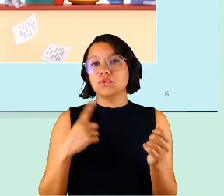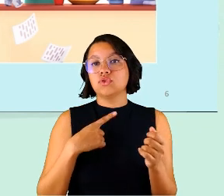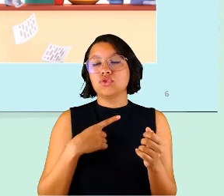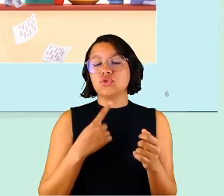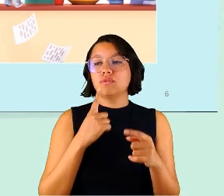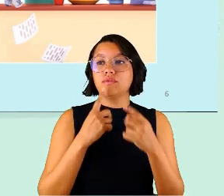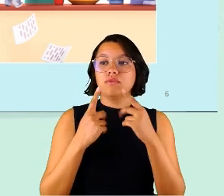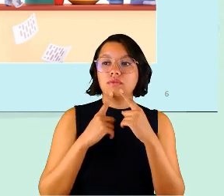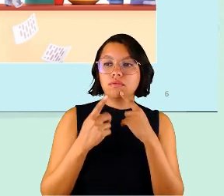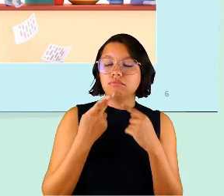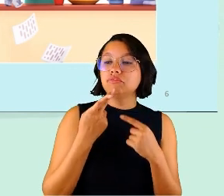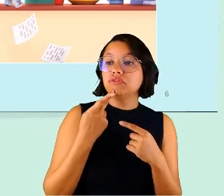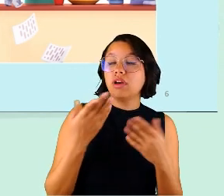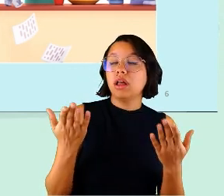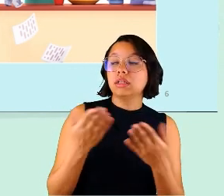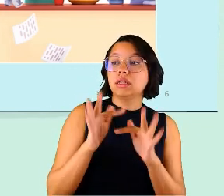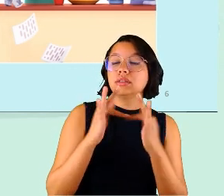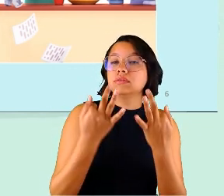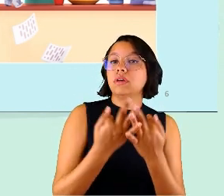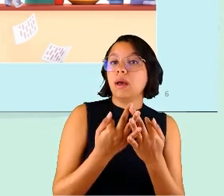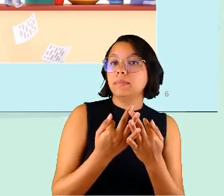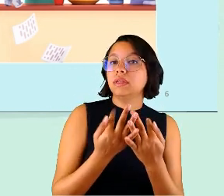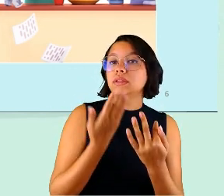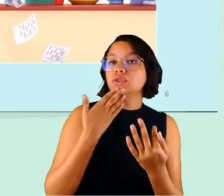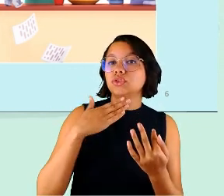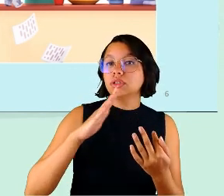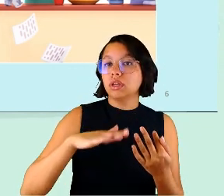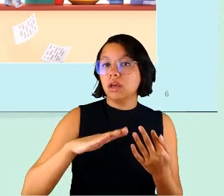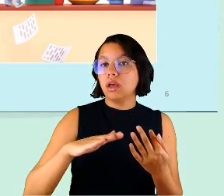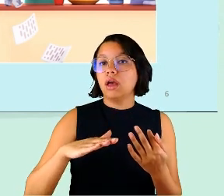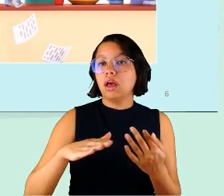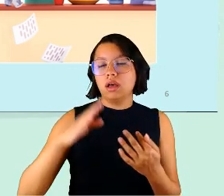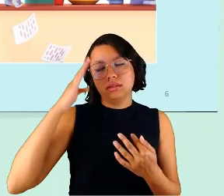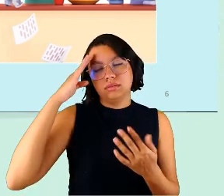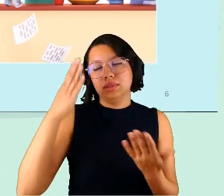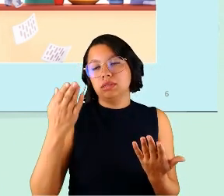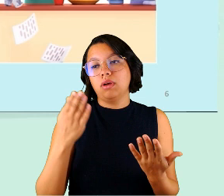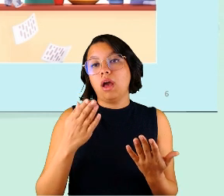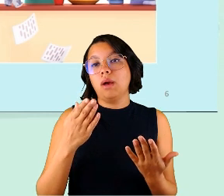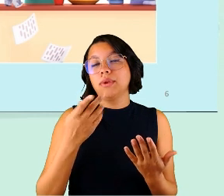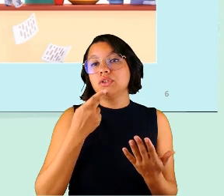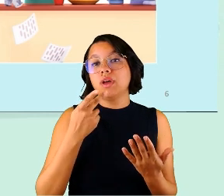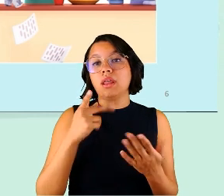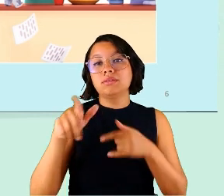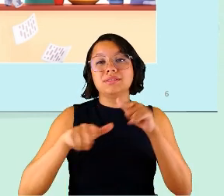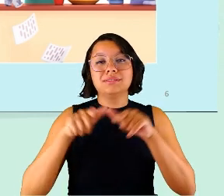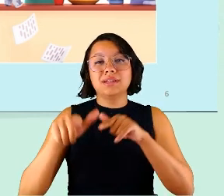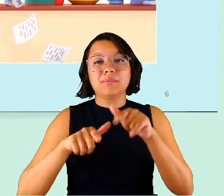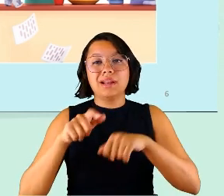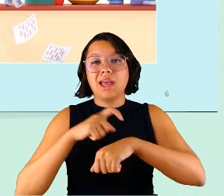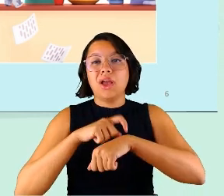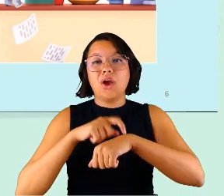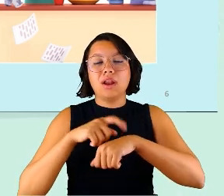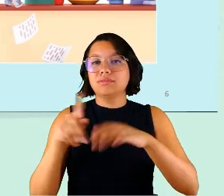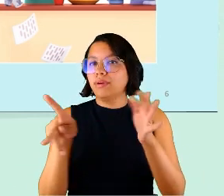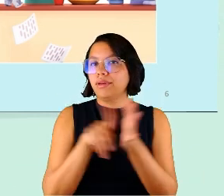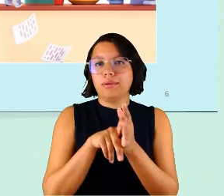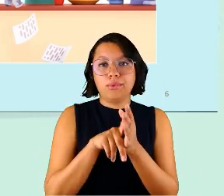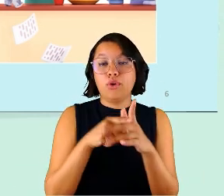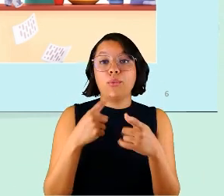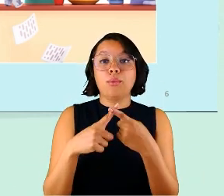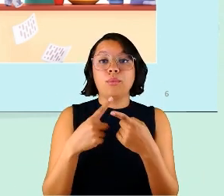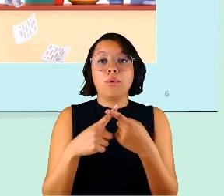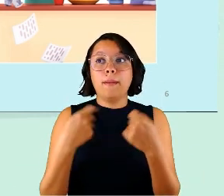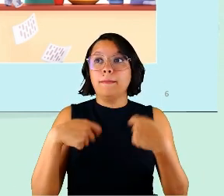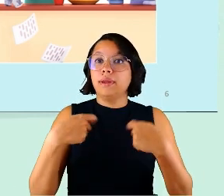havia relatos, né, dessas famílias com crianças, principalmente, de trabalhar em horários impróprios, né,